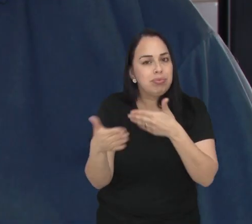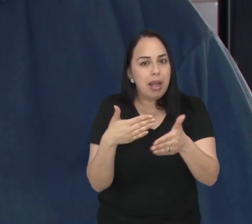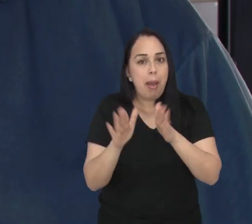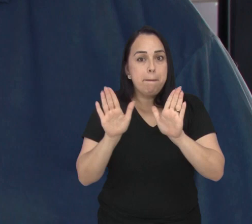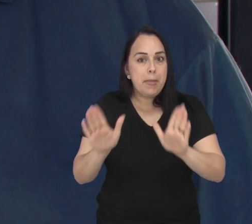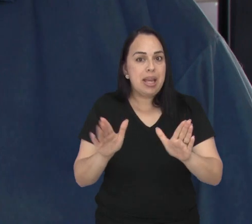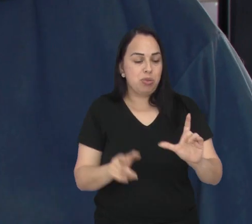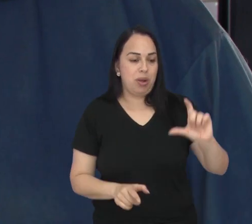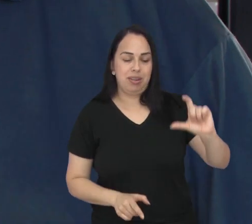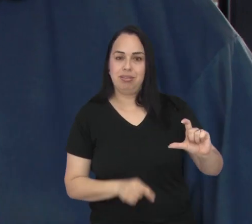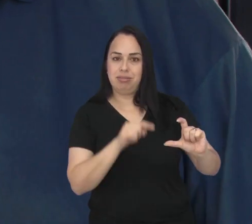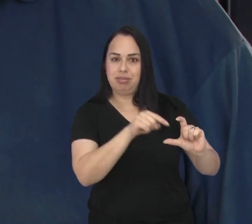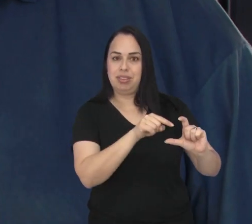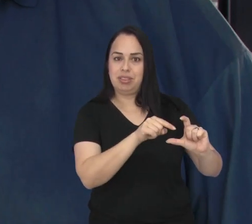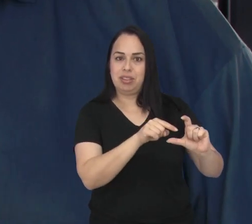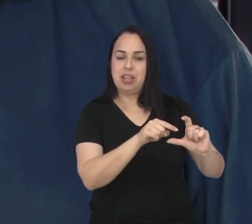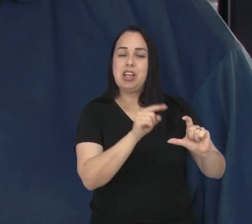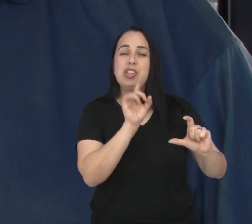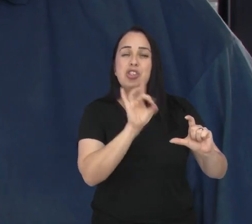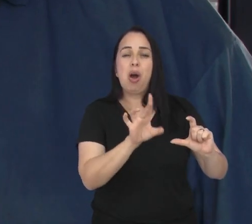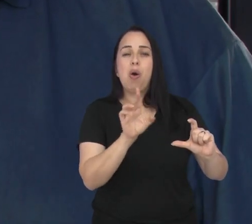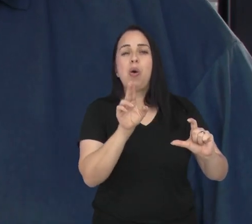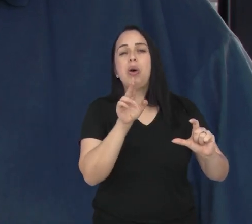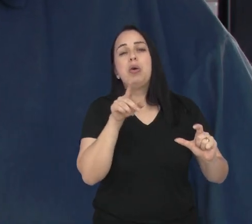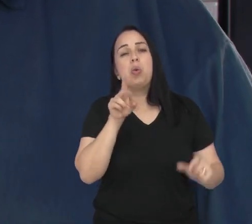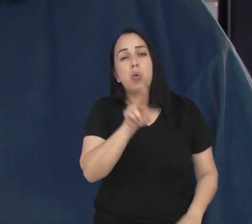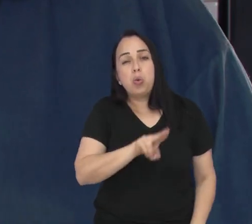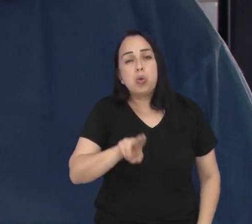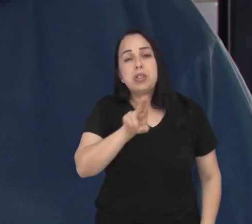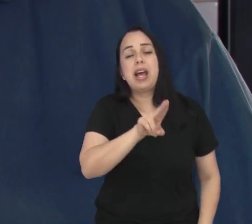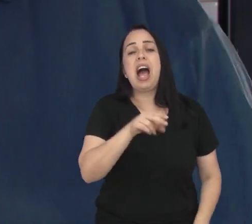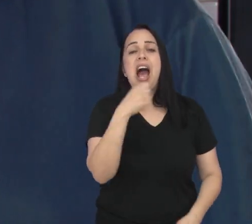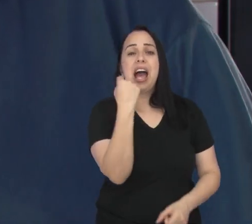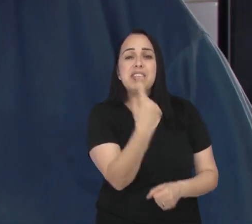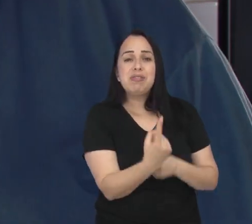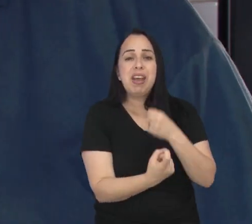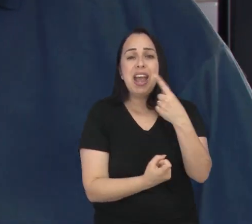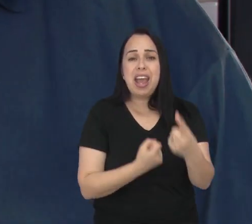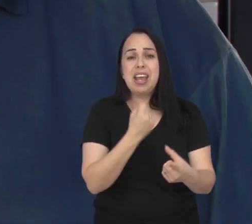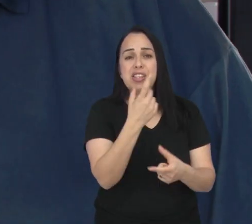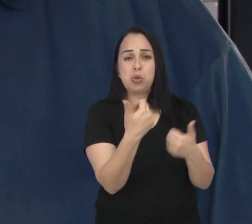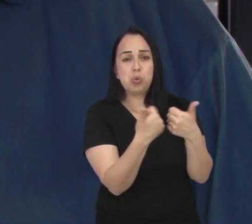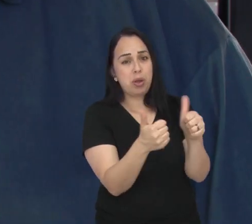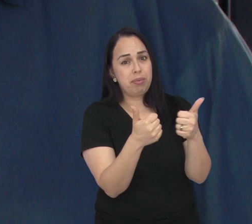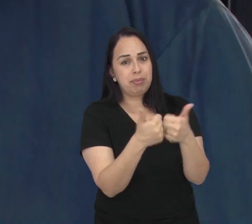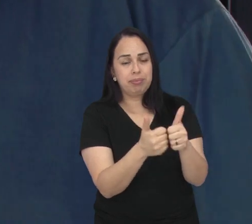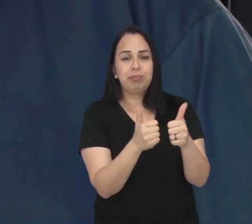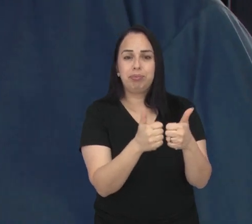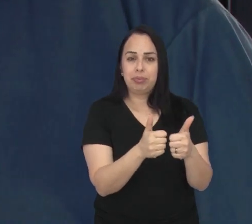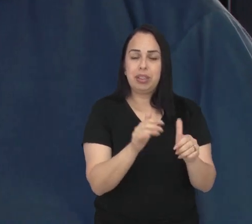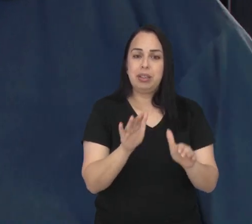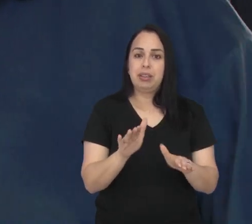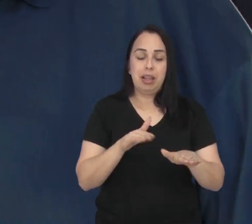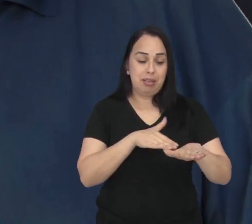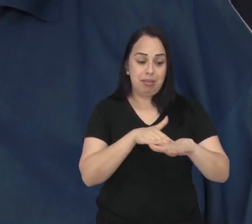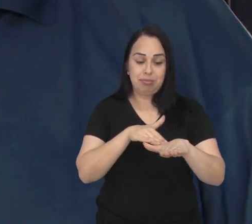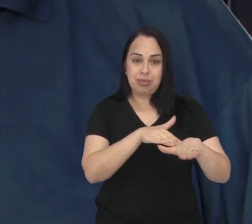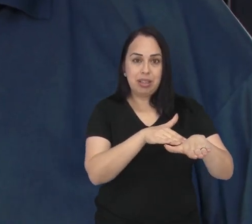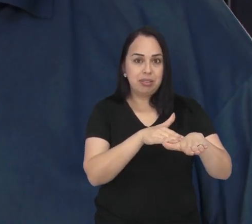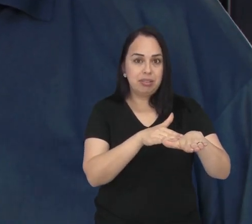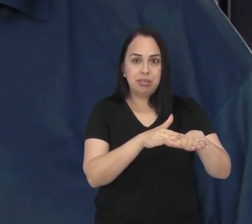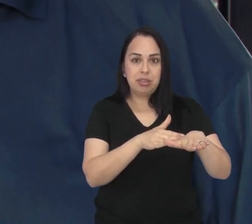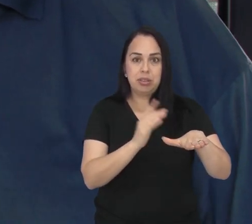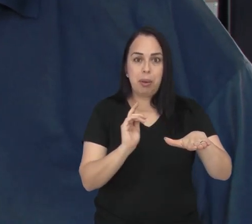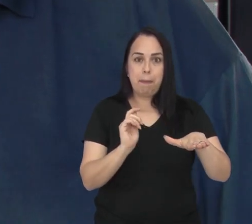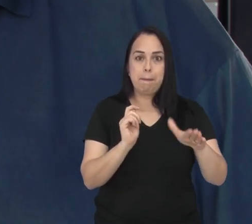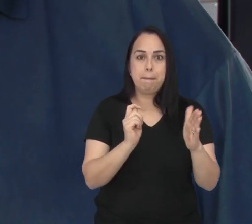meio de pagamento veio justamente para aquele passageiro eventual, que quer se utilizar do sistema, eventualmente, e no caso dessa linha específica,